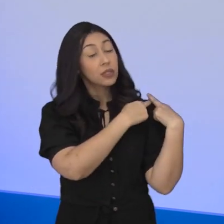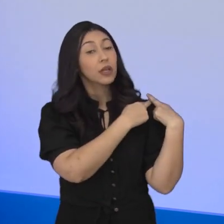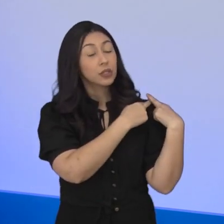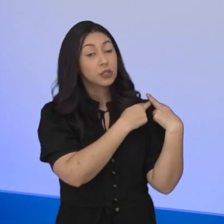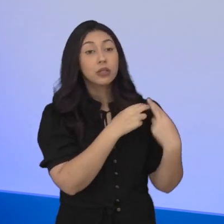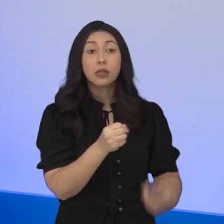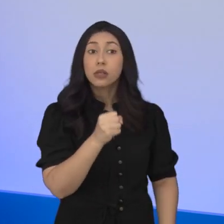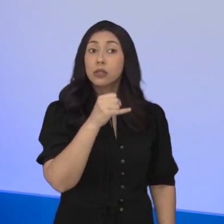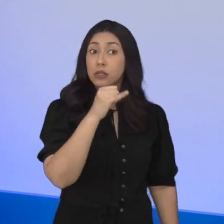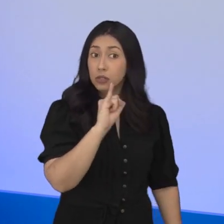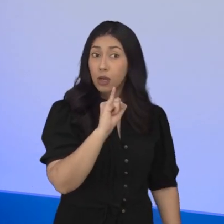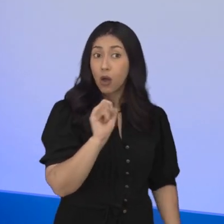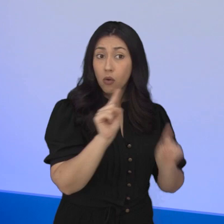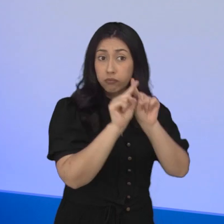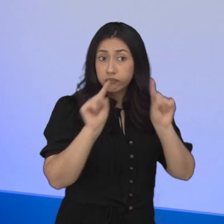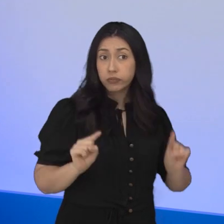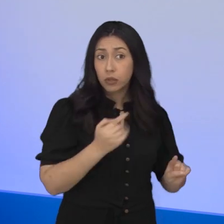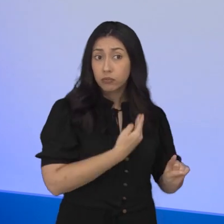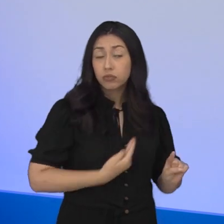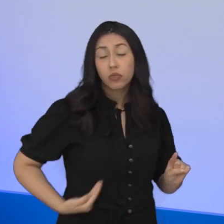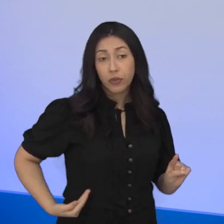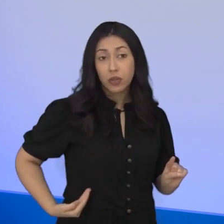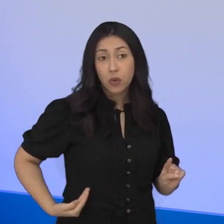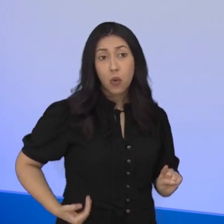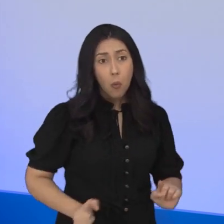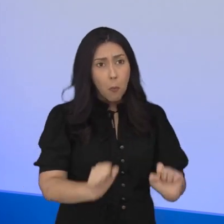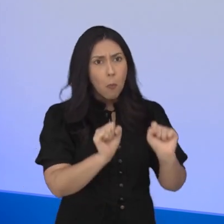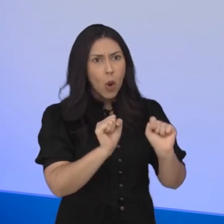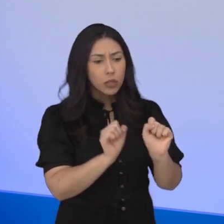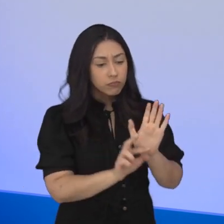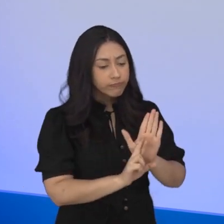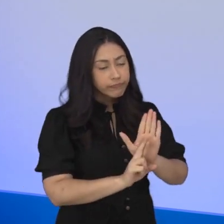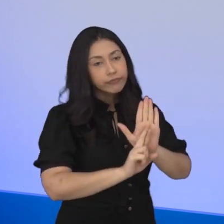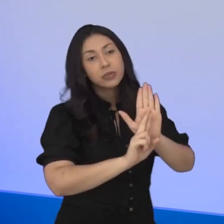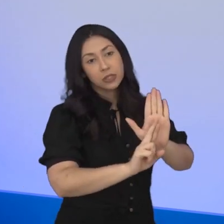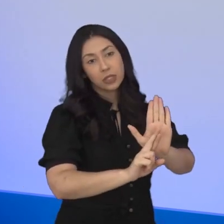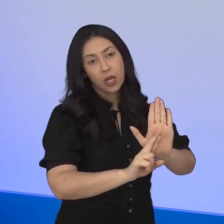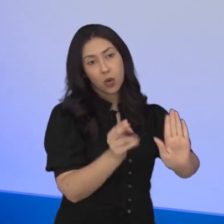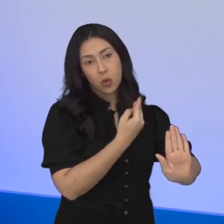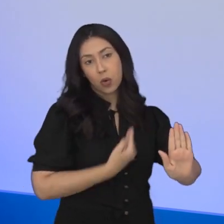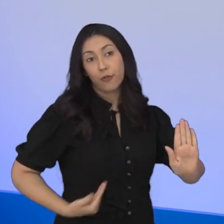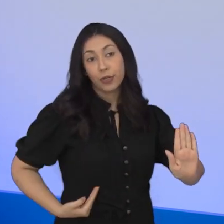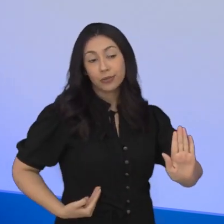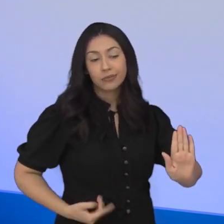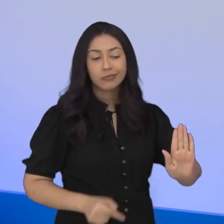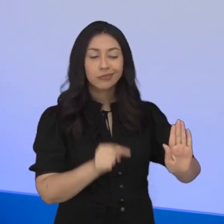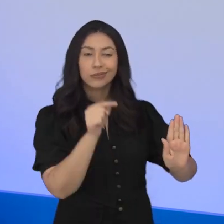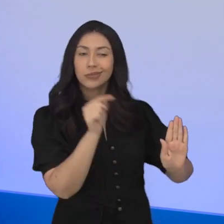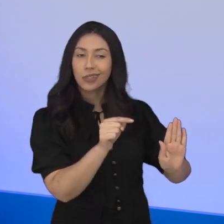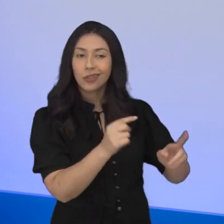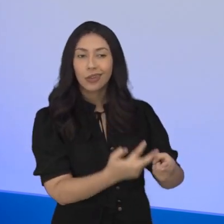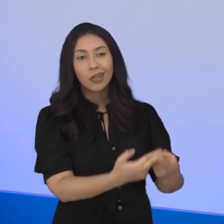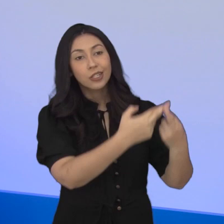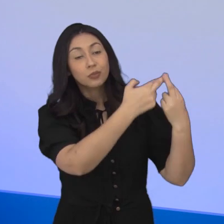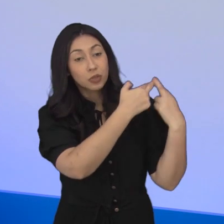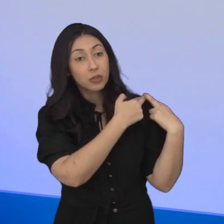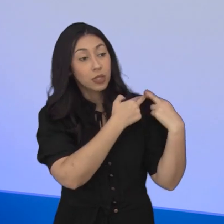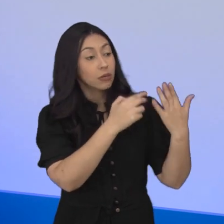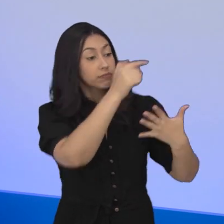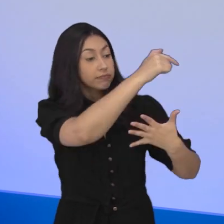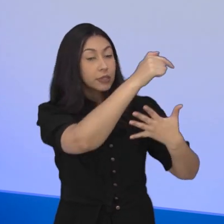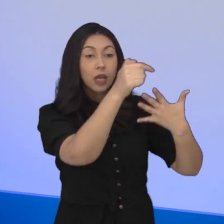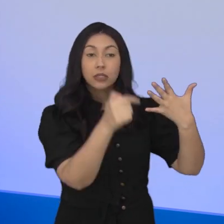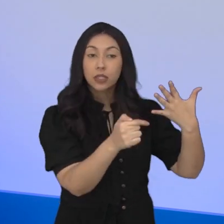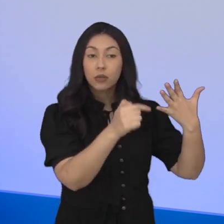Se o funcionário público, ele tem esse poder de falar em nome do Estado, ele tem esse dever de observar